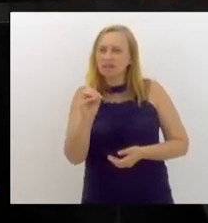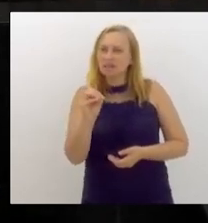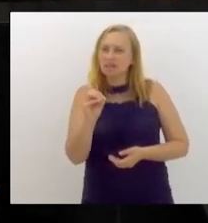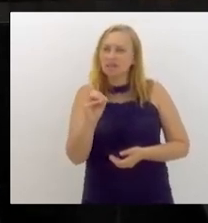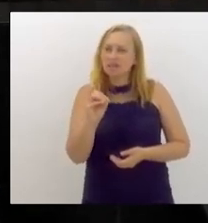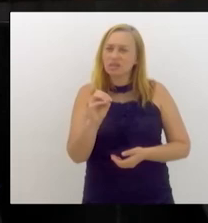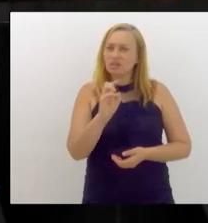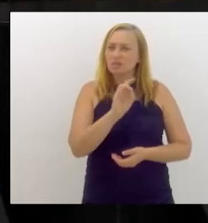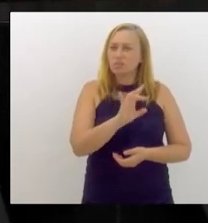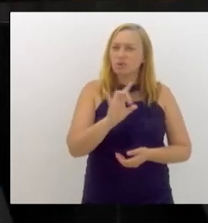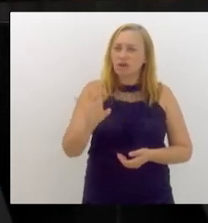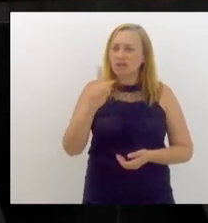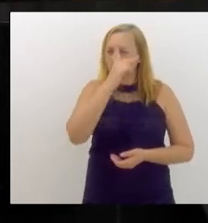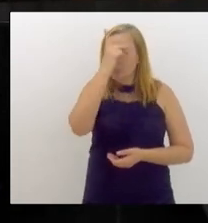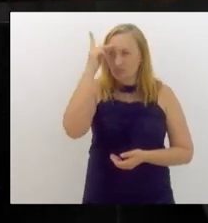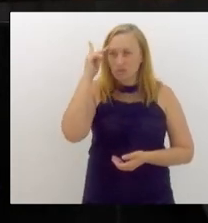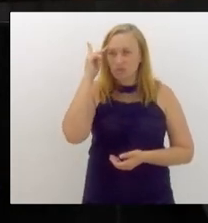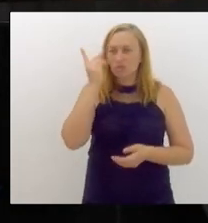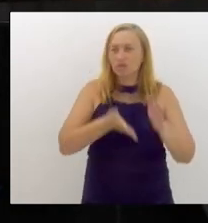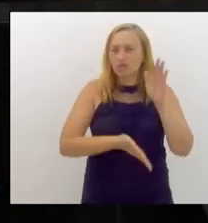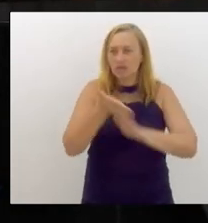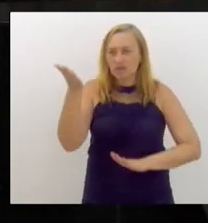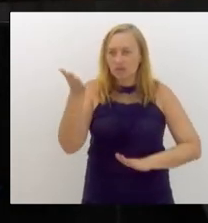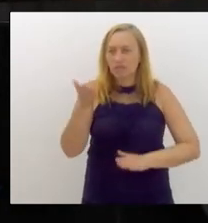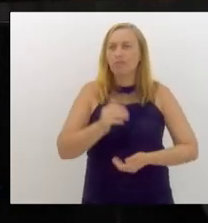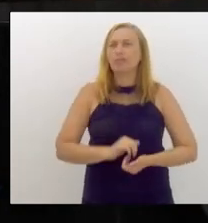por passageiro que viajasse.